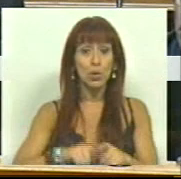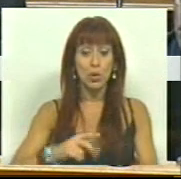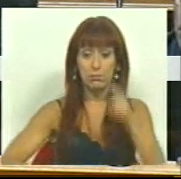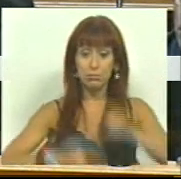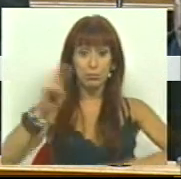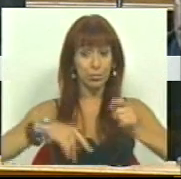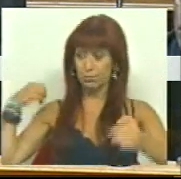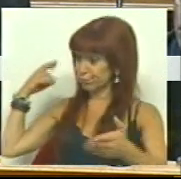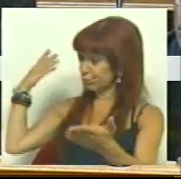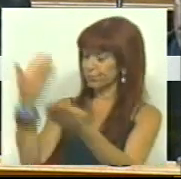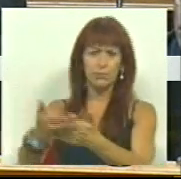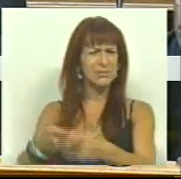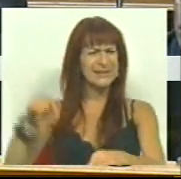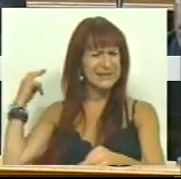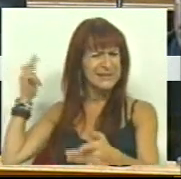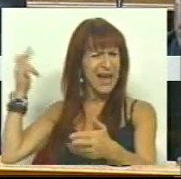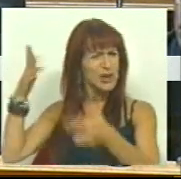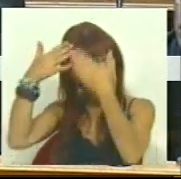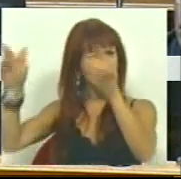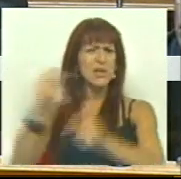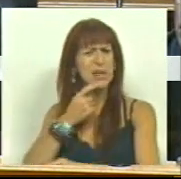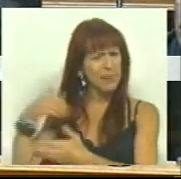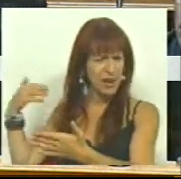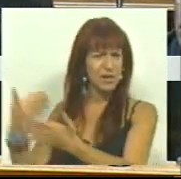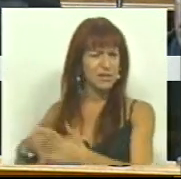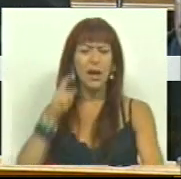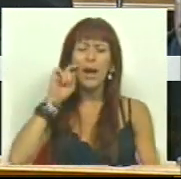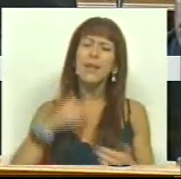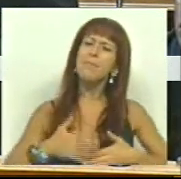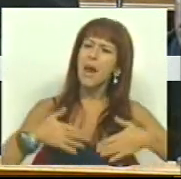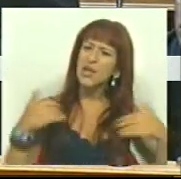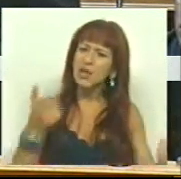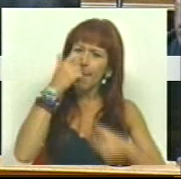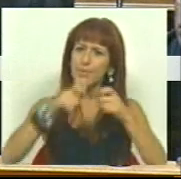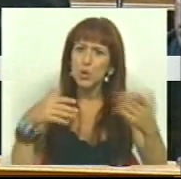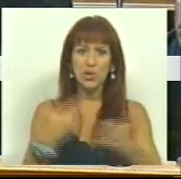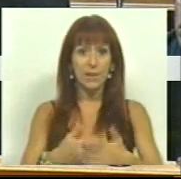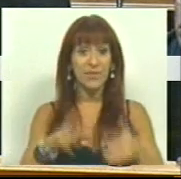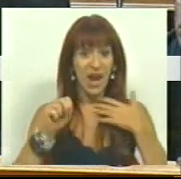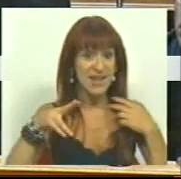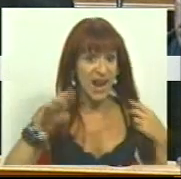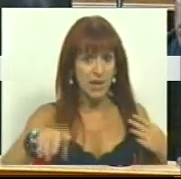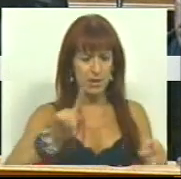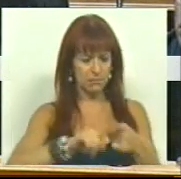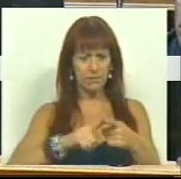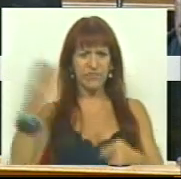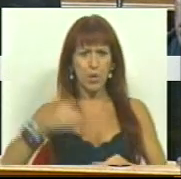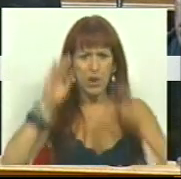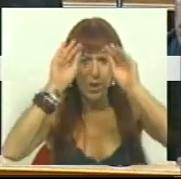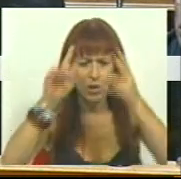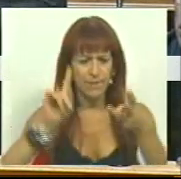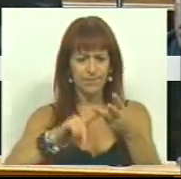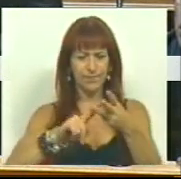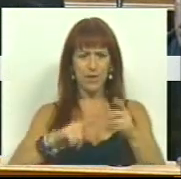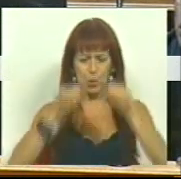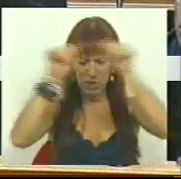construímos nestes anos de democracia de Abril e que garante o bem-estar das populações, o SNS, o direito à educação,